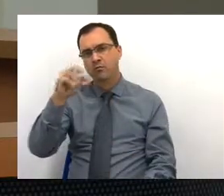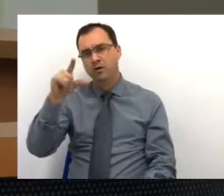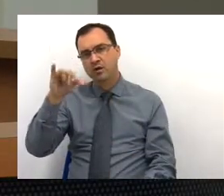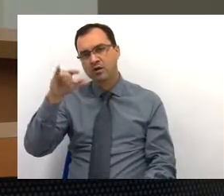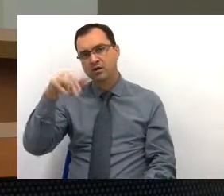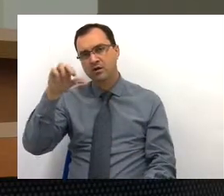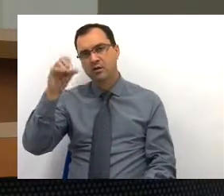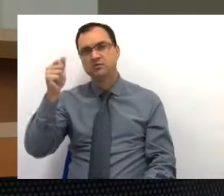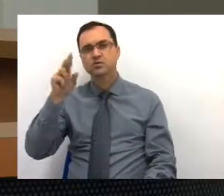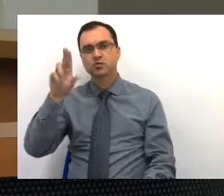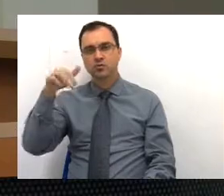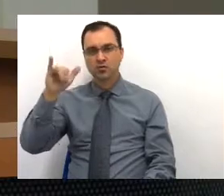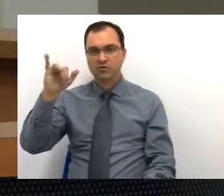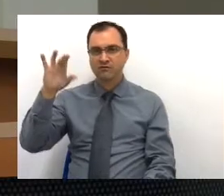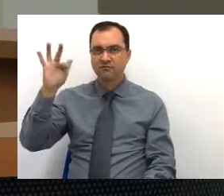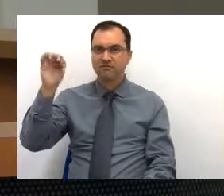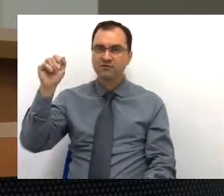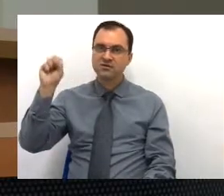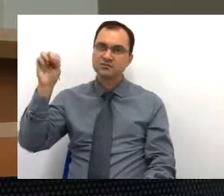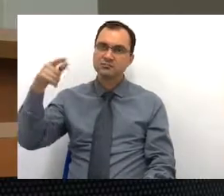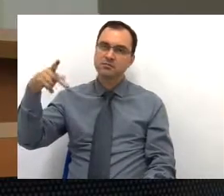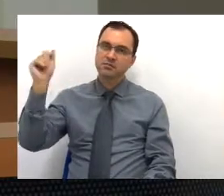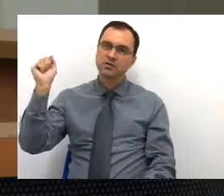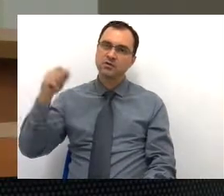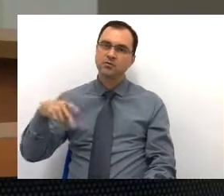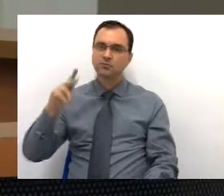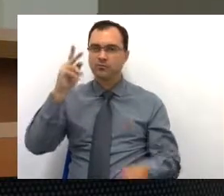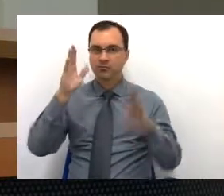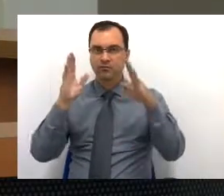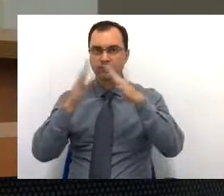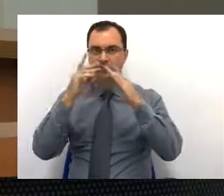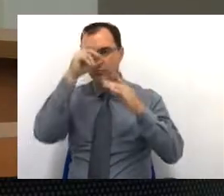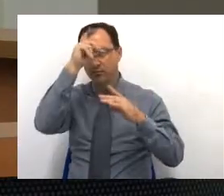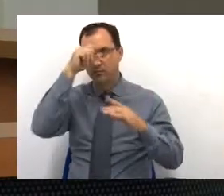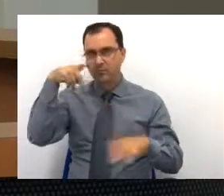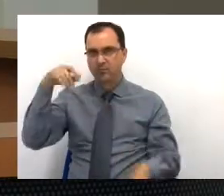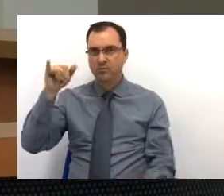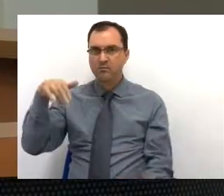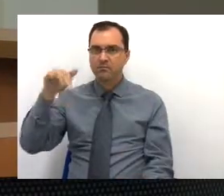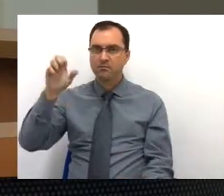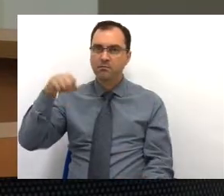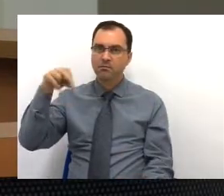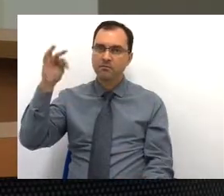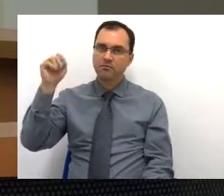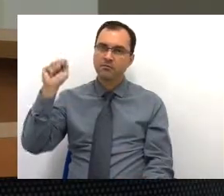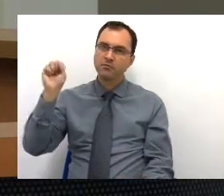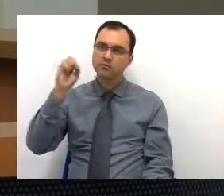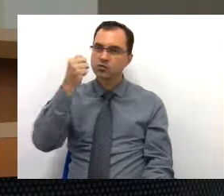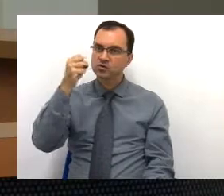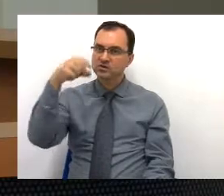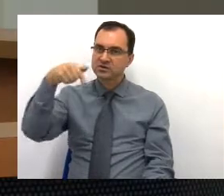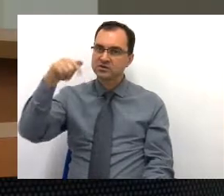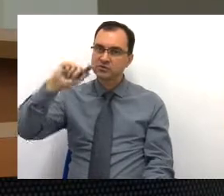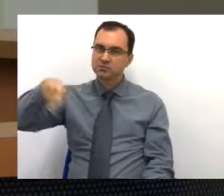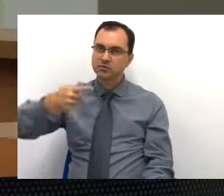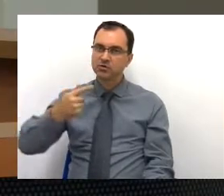lá da Unifesp, junto com a SPDM, que é do Hospital das Pimentas, o valor previsto de 87 milhões,